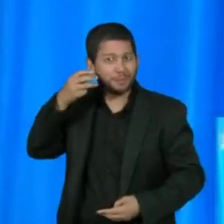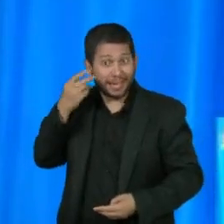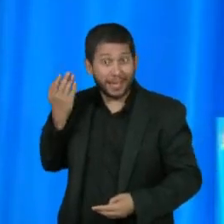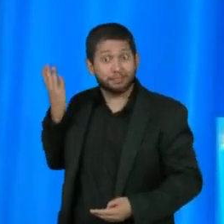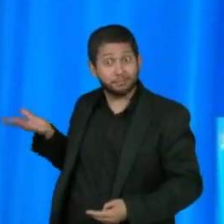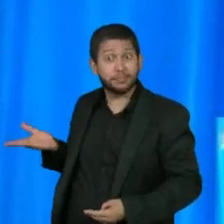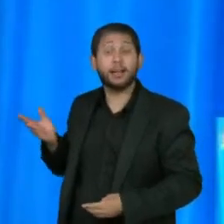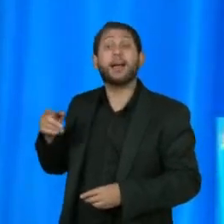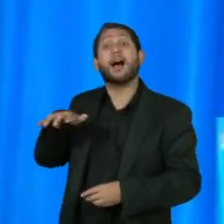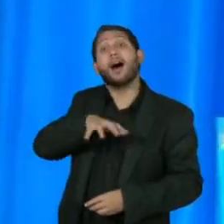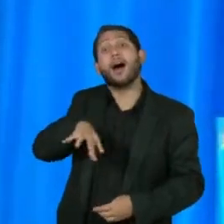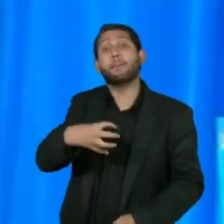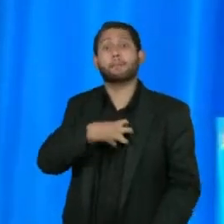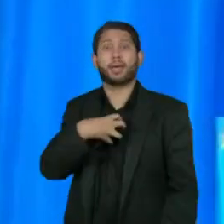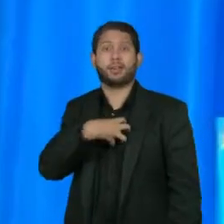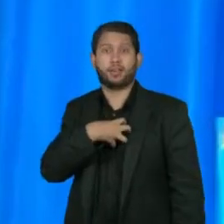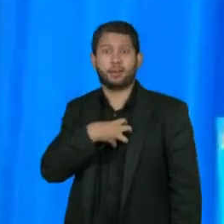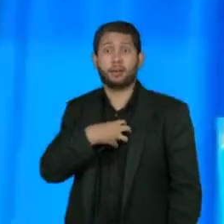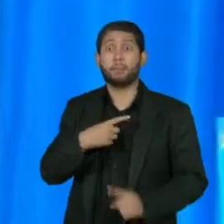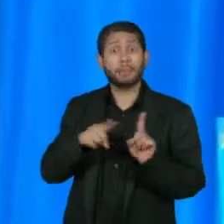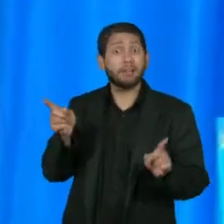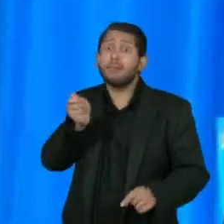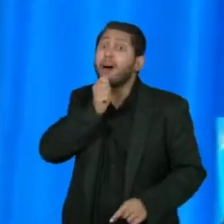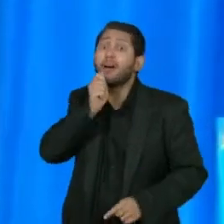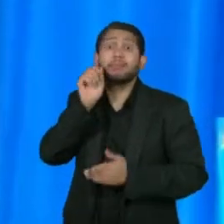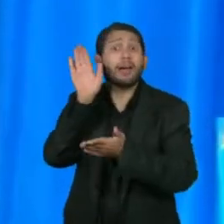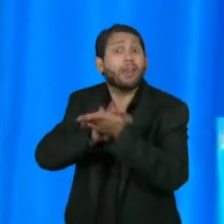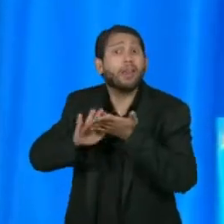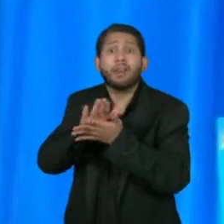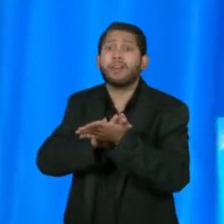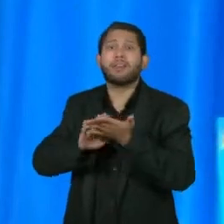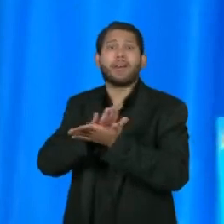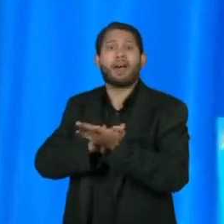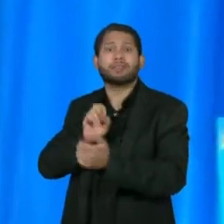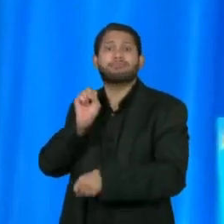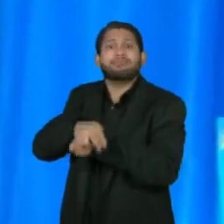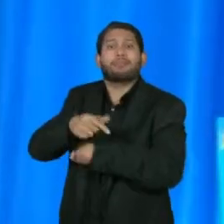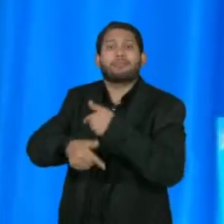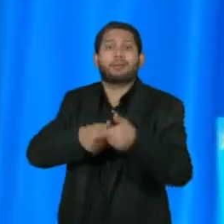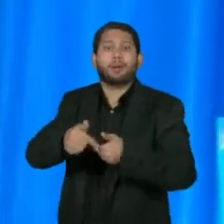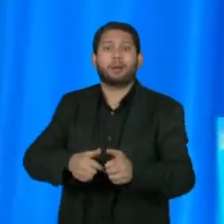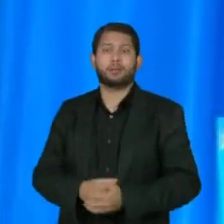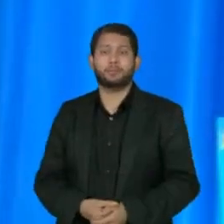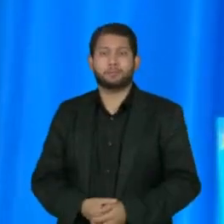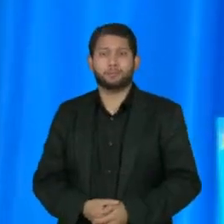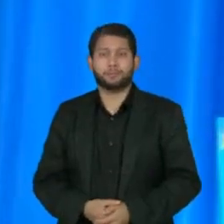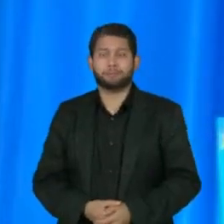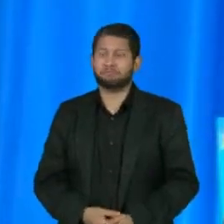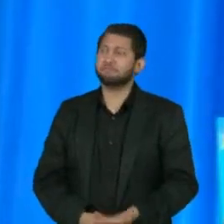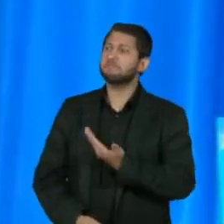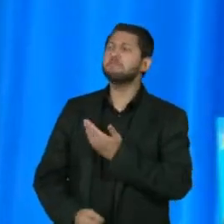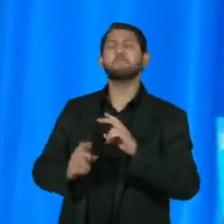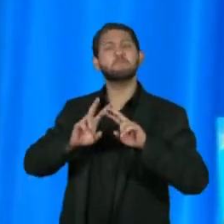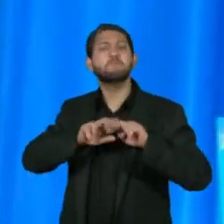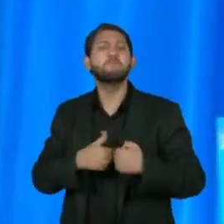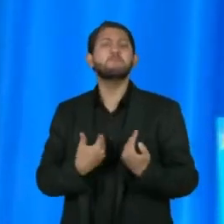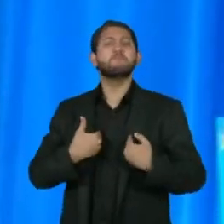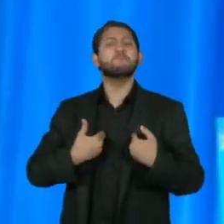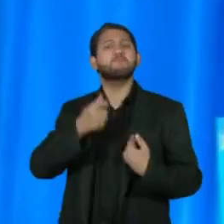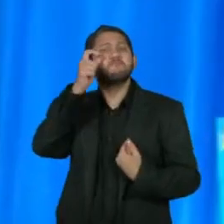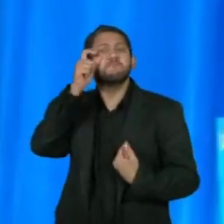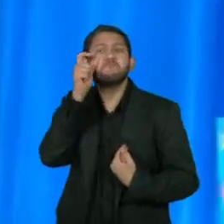Maria, no interior da Bahia, sem ter um cargo formal na esplanada dos ministérios. Foi por isso que me houve um maior interesse